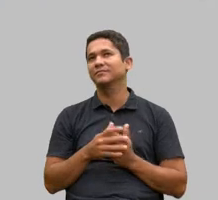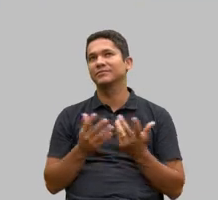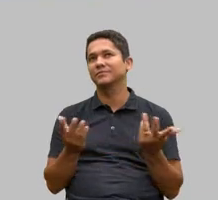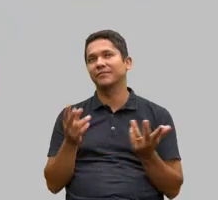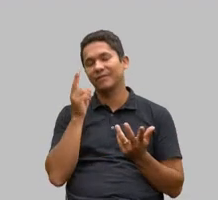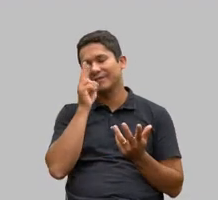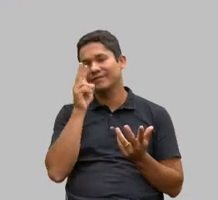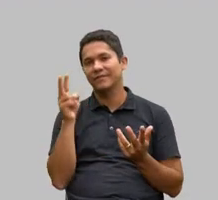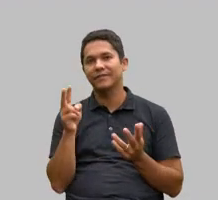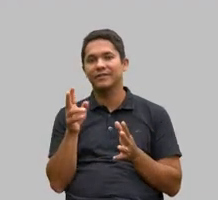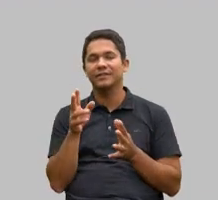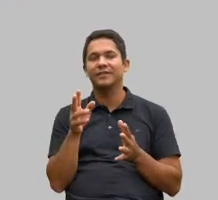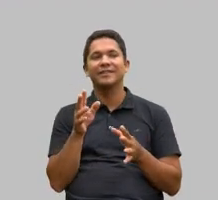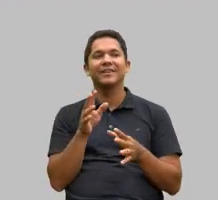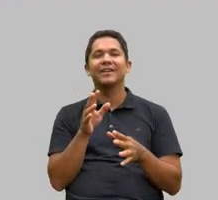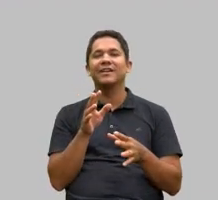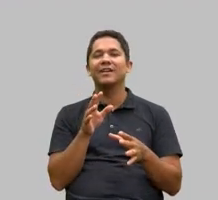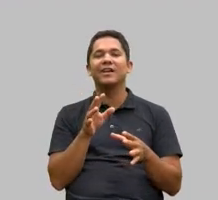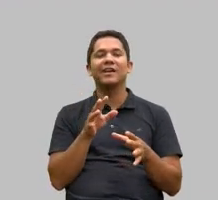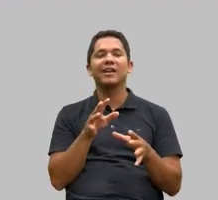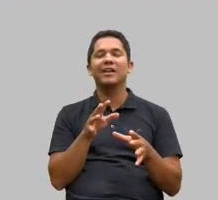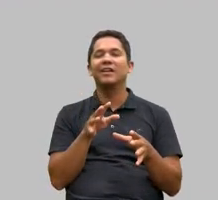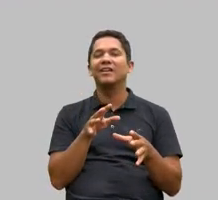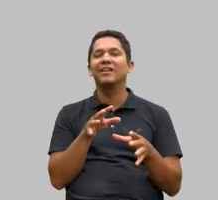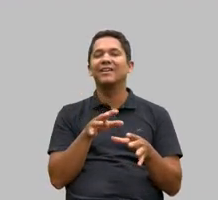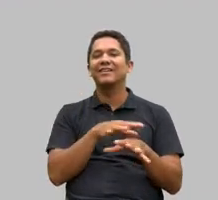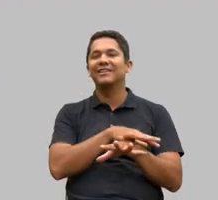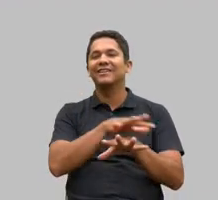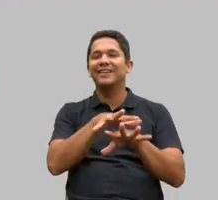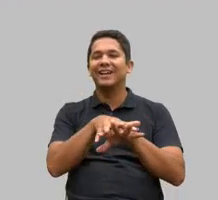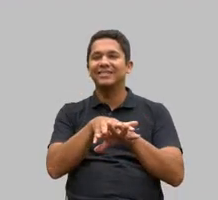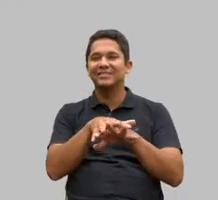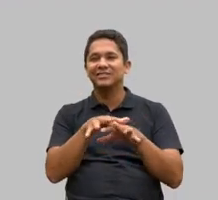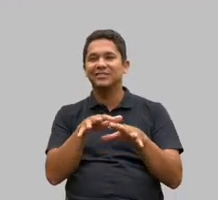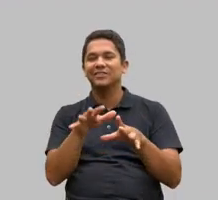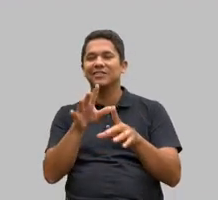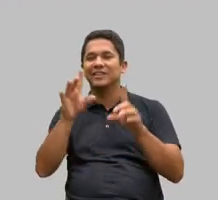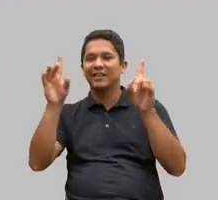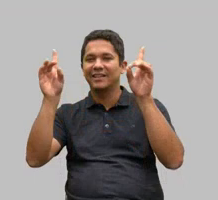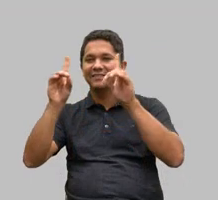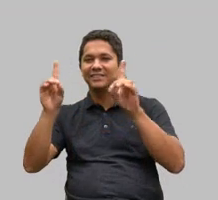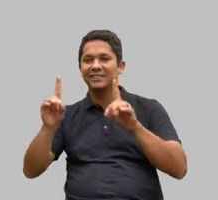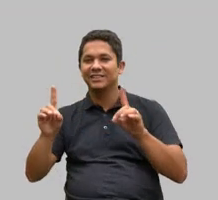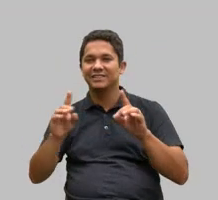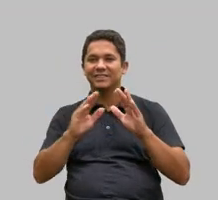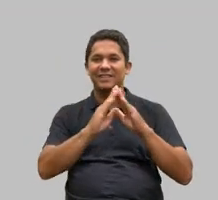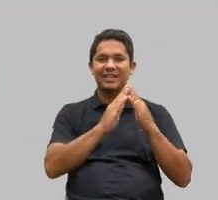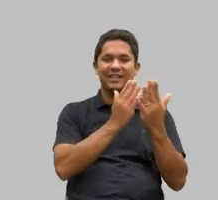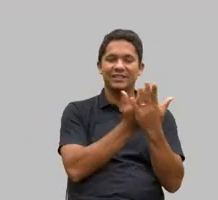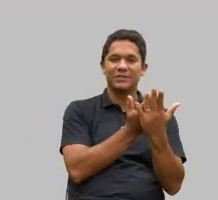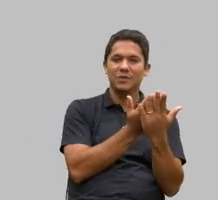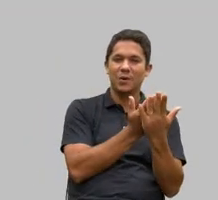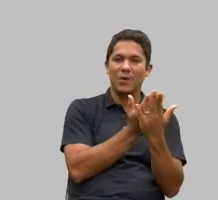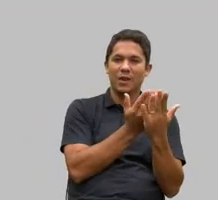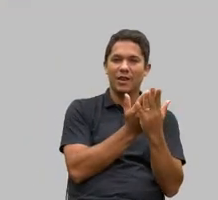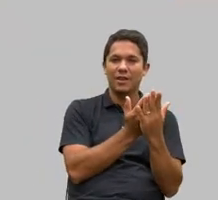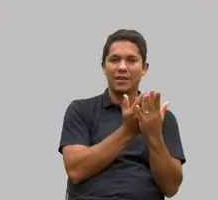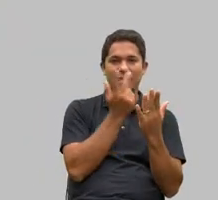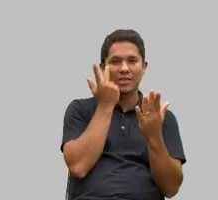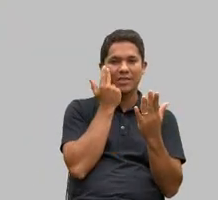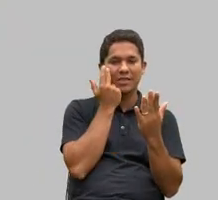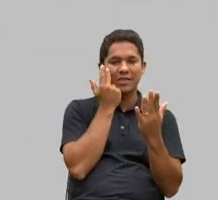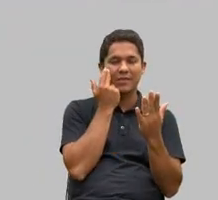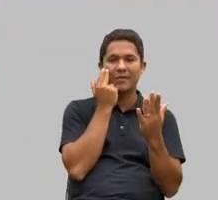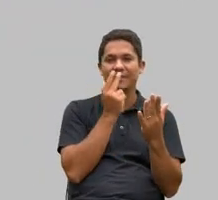integração do deficiente nas escolas regulares com que frequência víamos isso